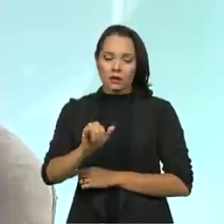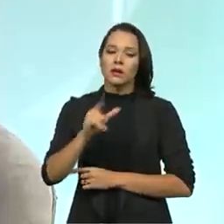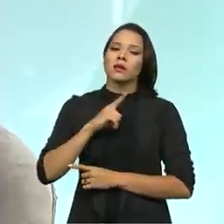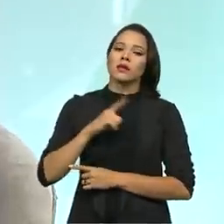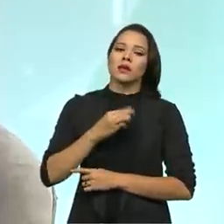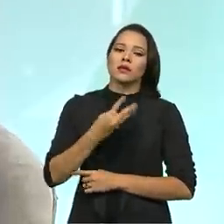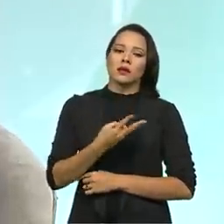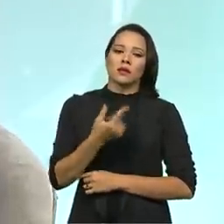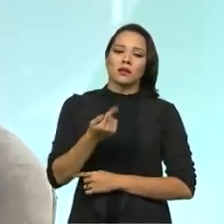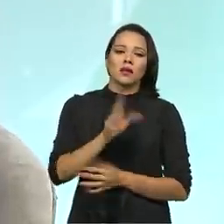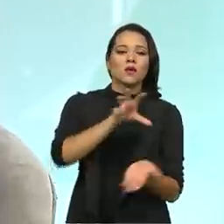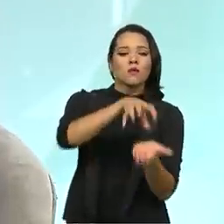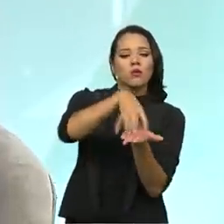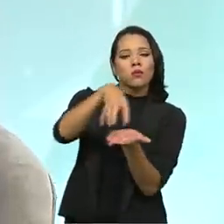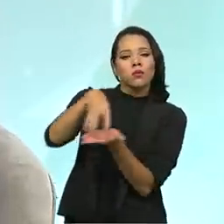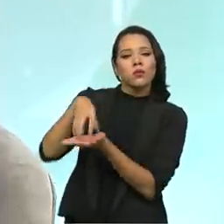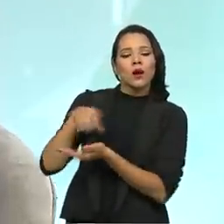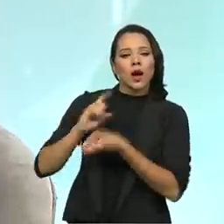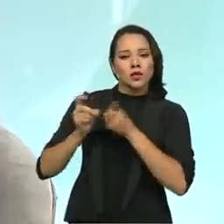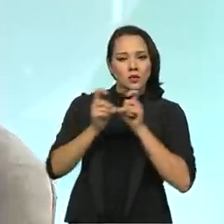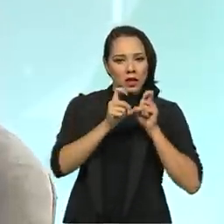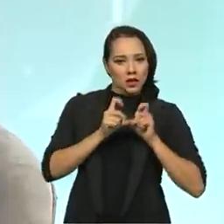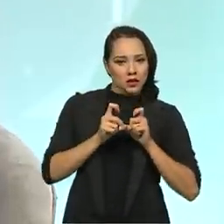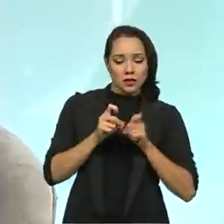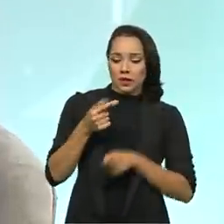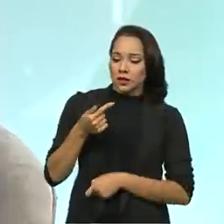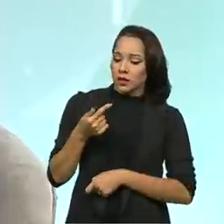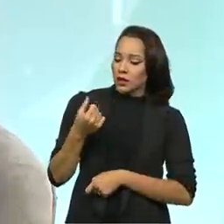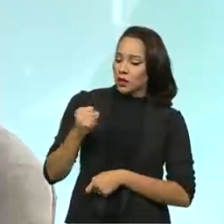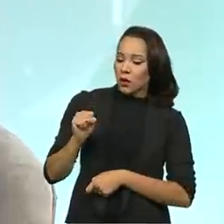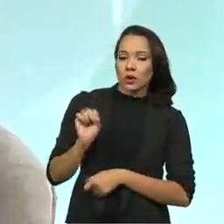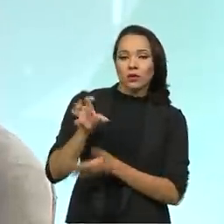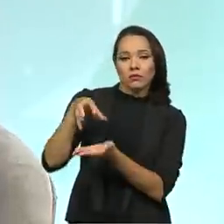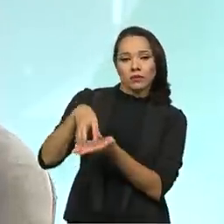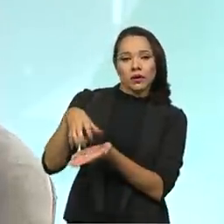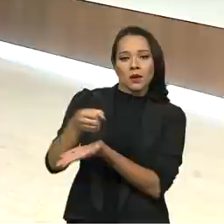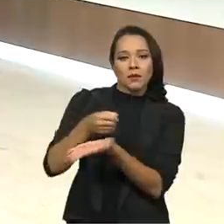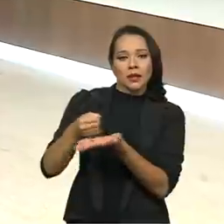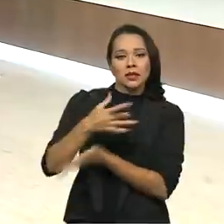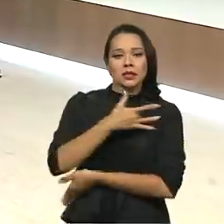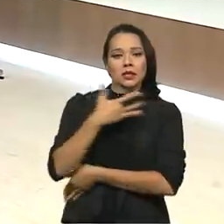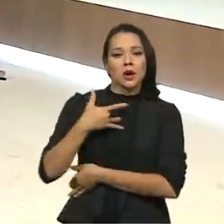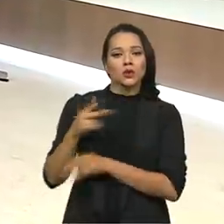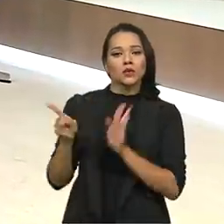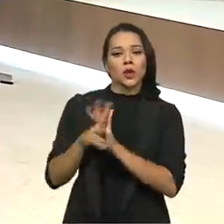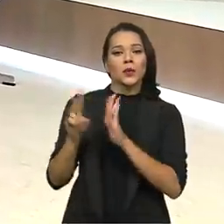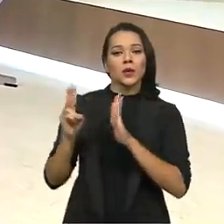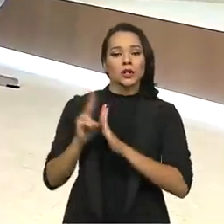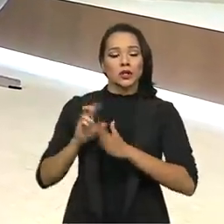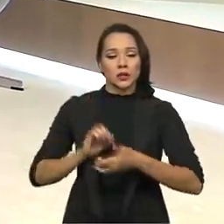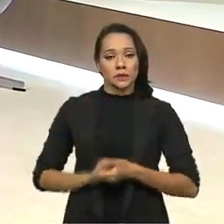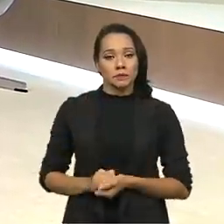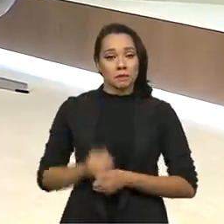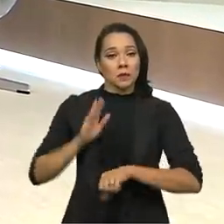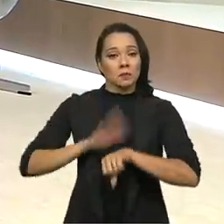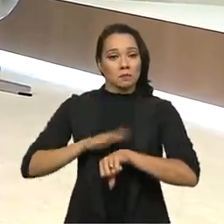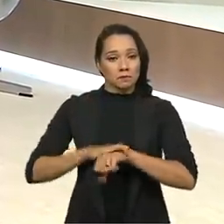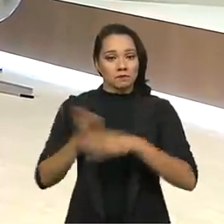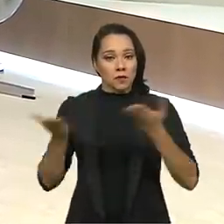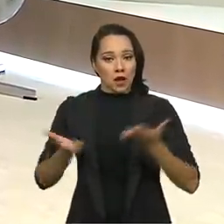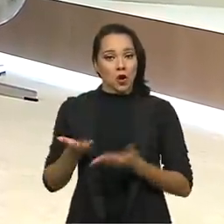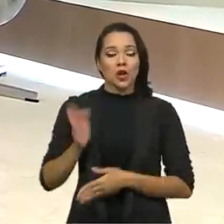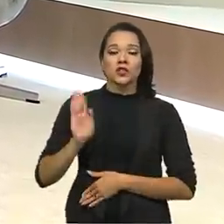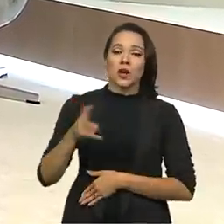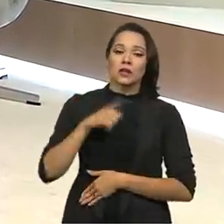37 polos administrativos e 78 unidades básicas de saúde indígena. Nesse momento, nós